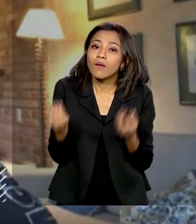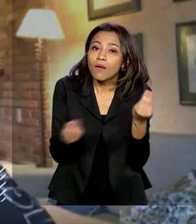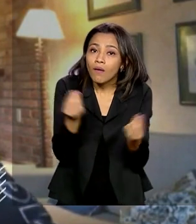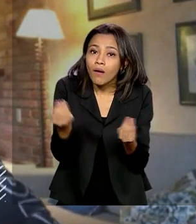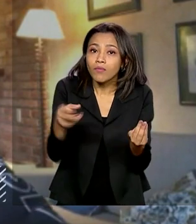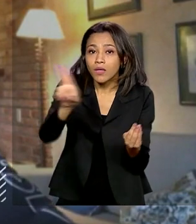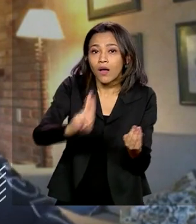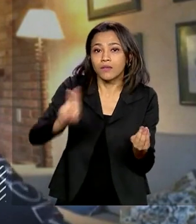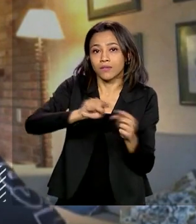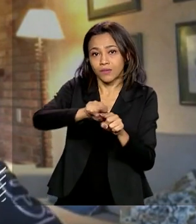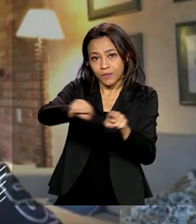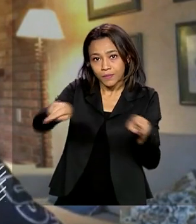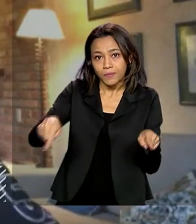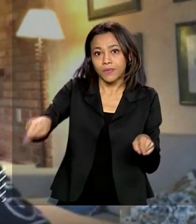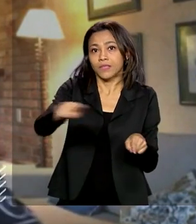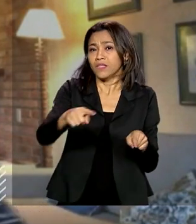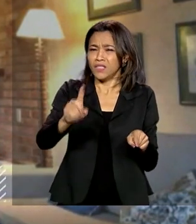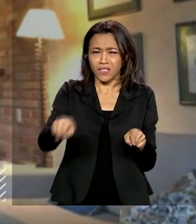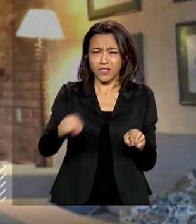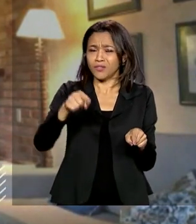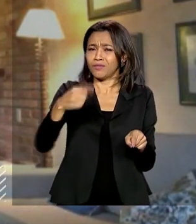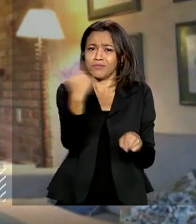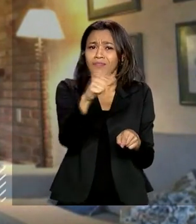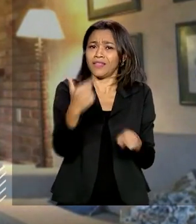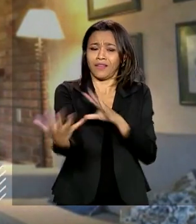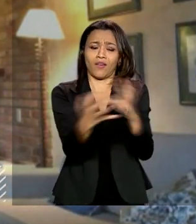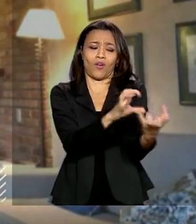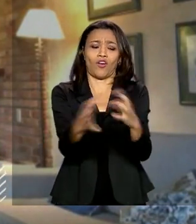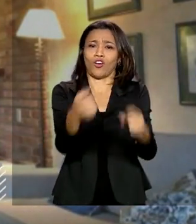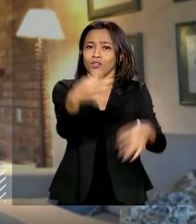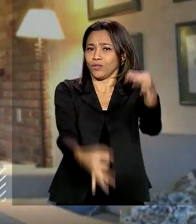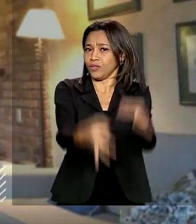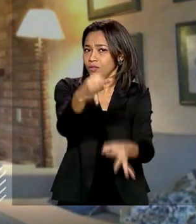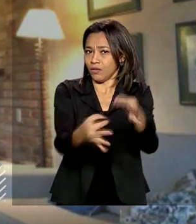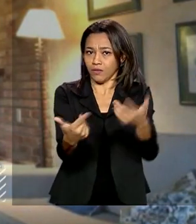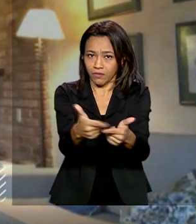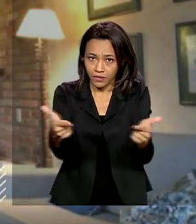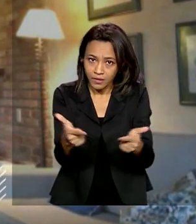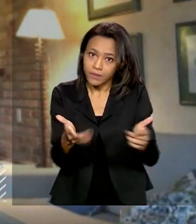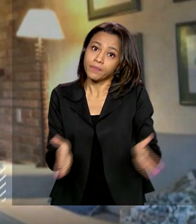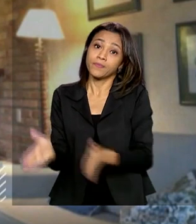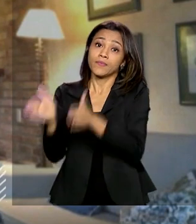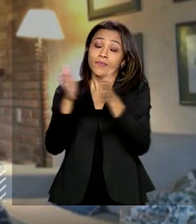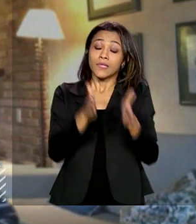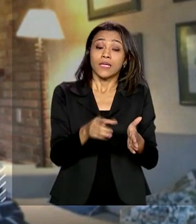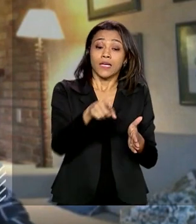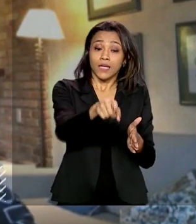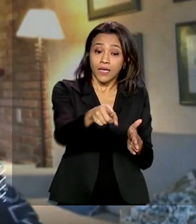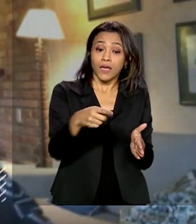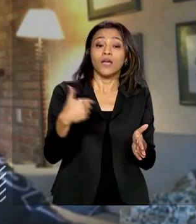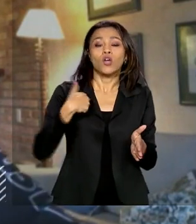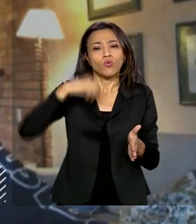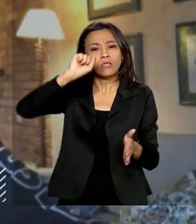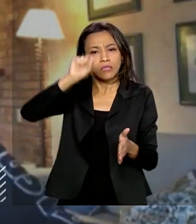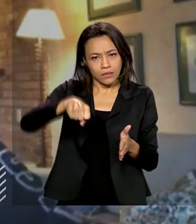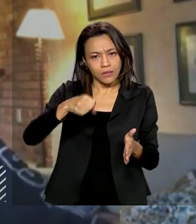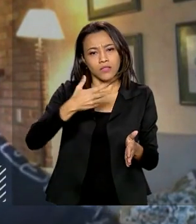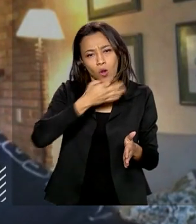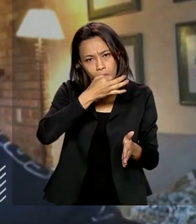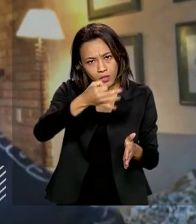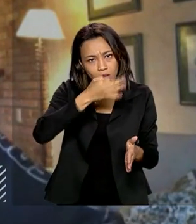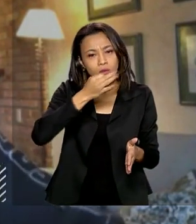gera contencioso. Eu estou desviando um pouco só para te dizer que eu sou um adepto, sim,